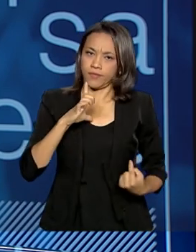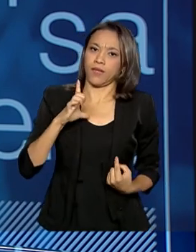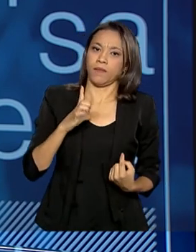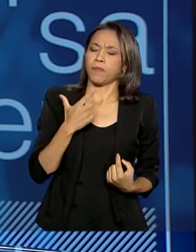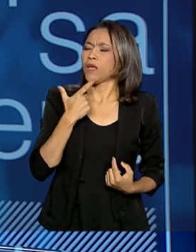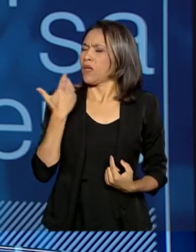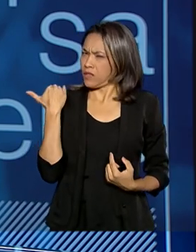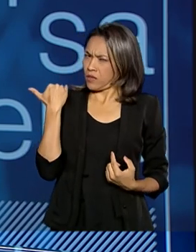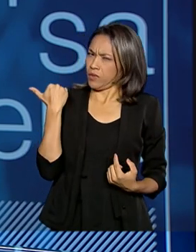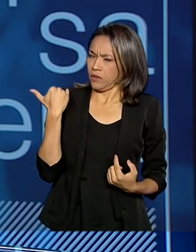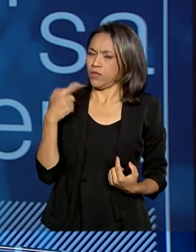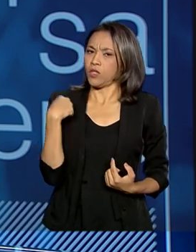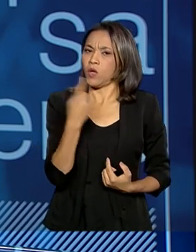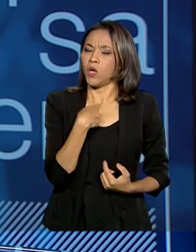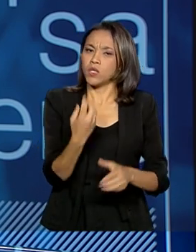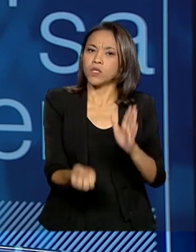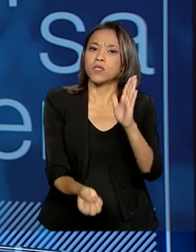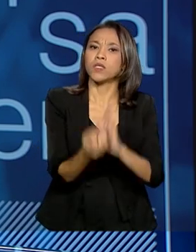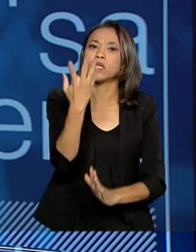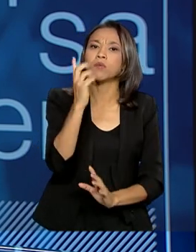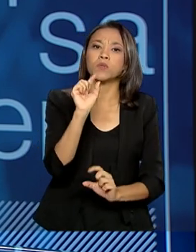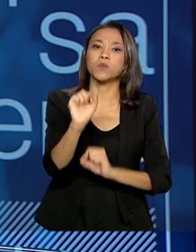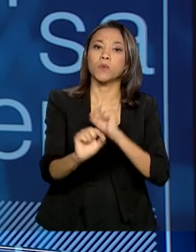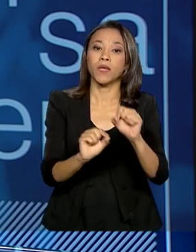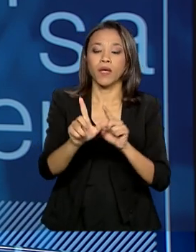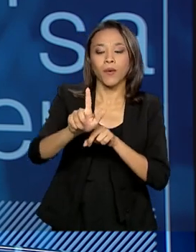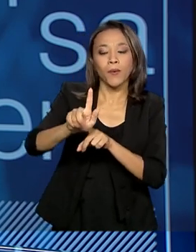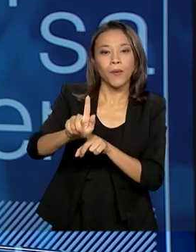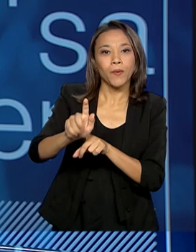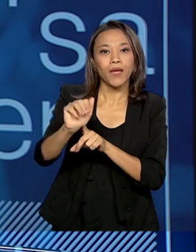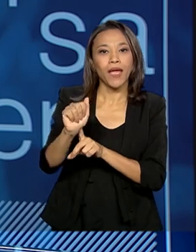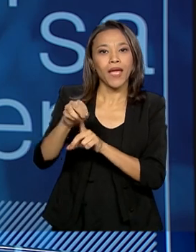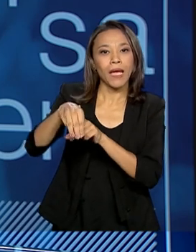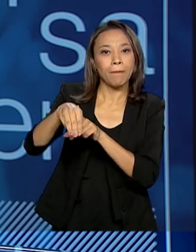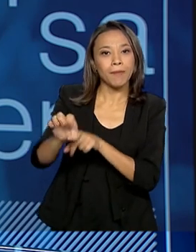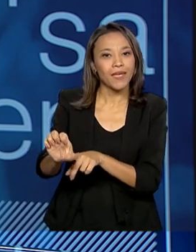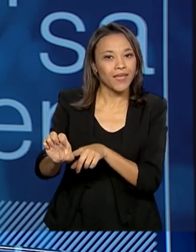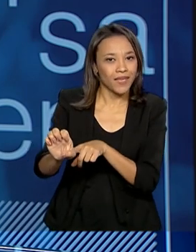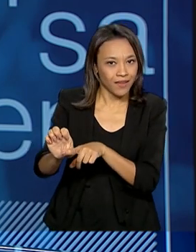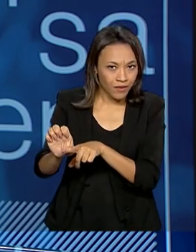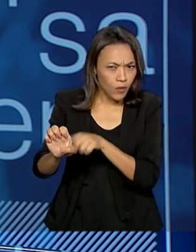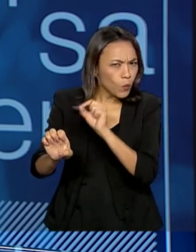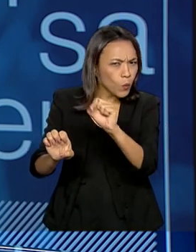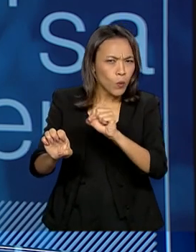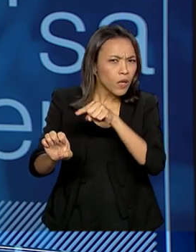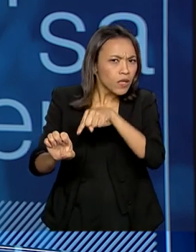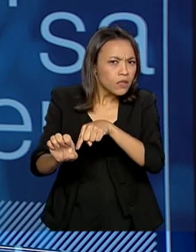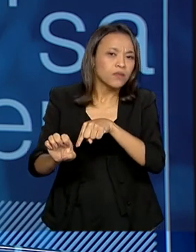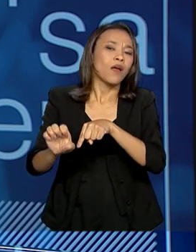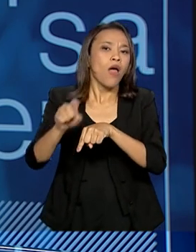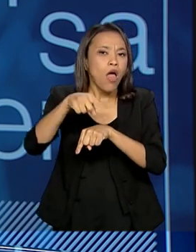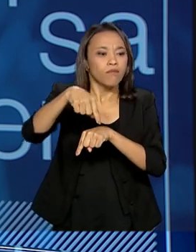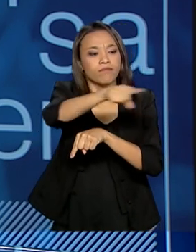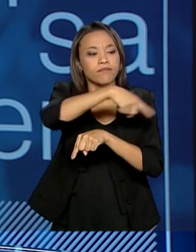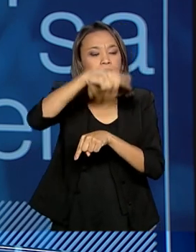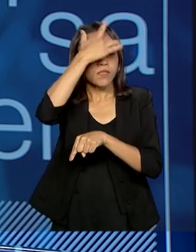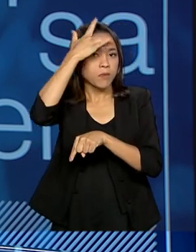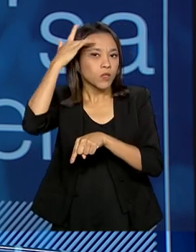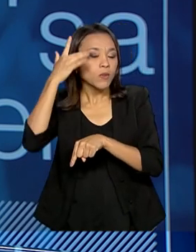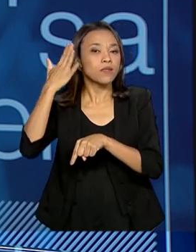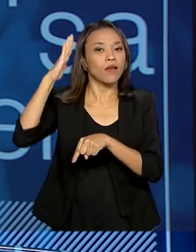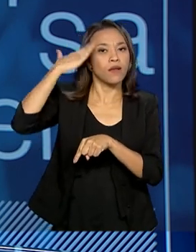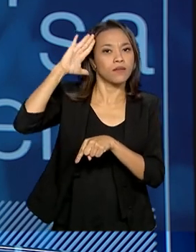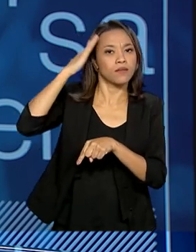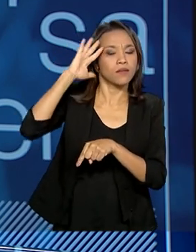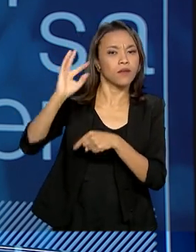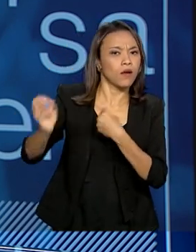estamos construindo um game, um game para que as pessoas entendam